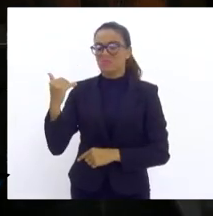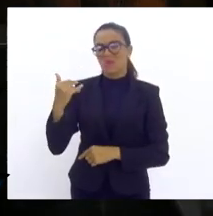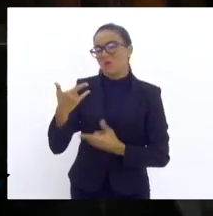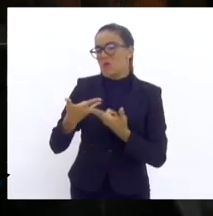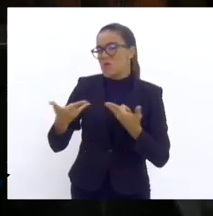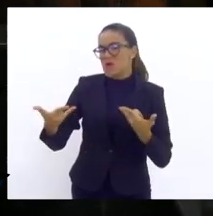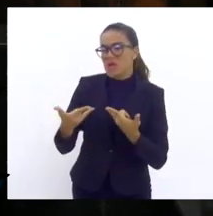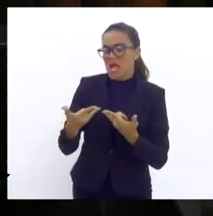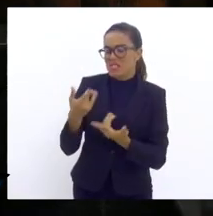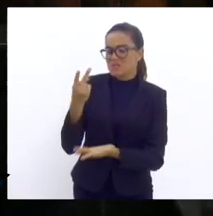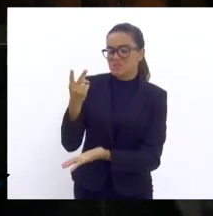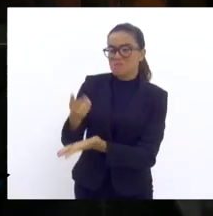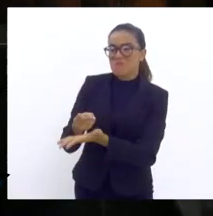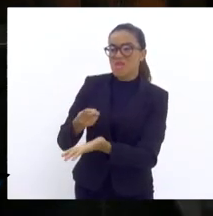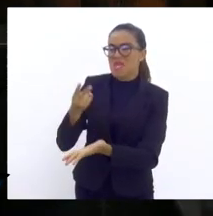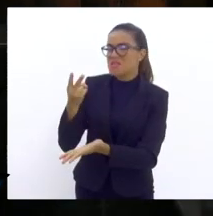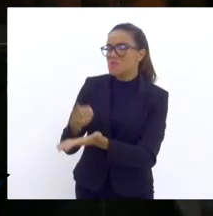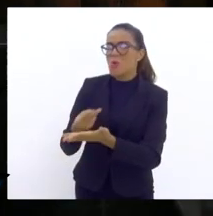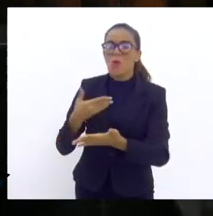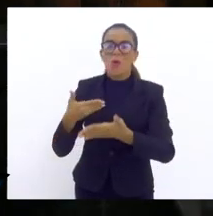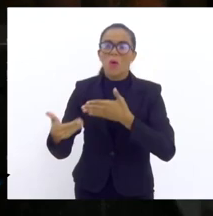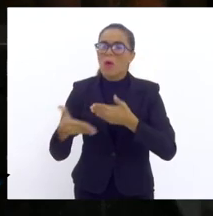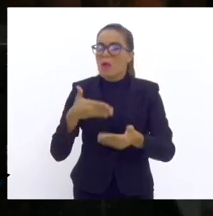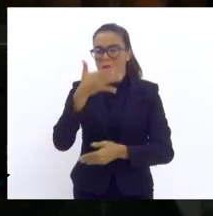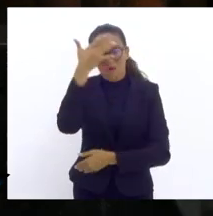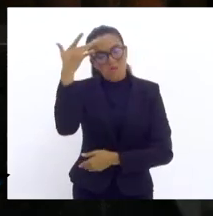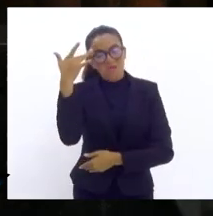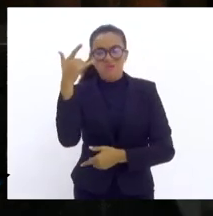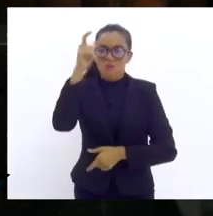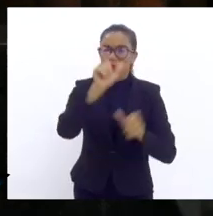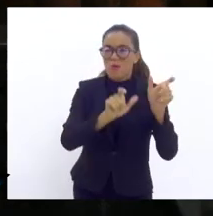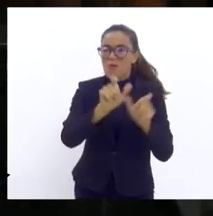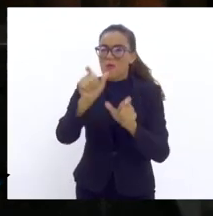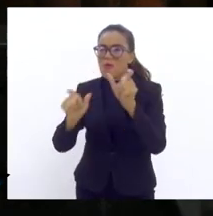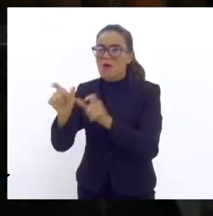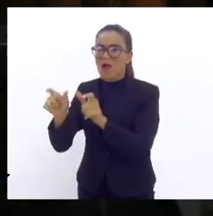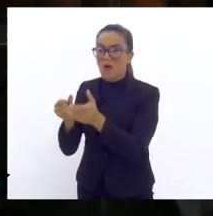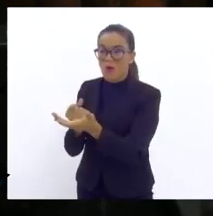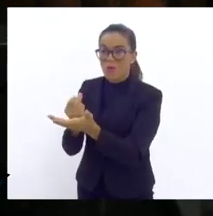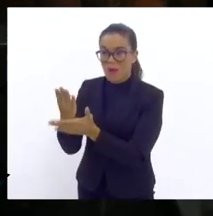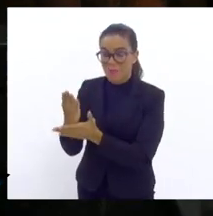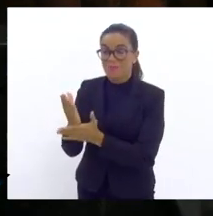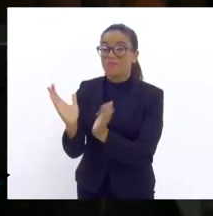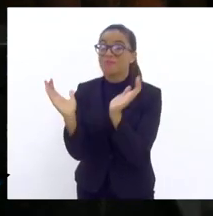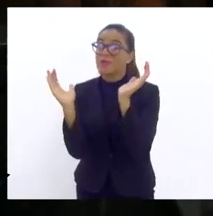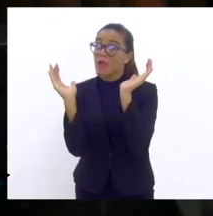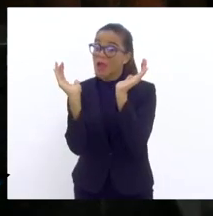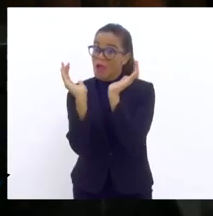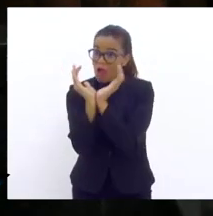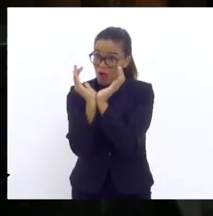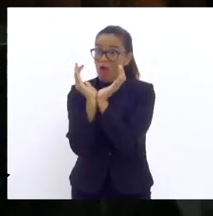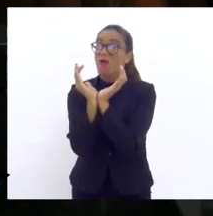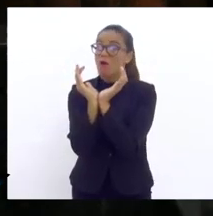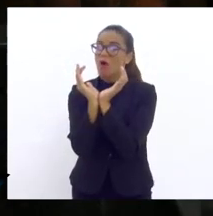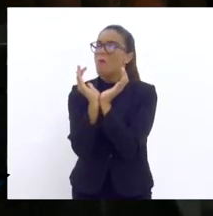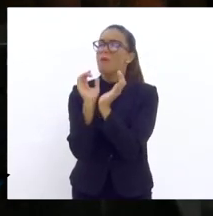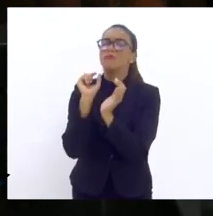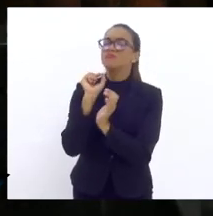possível a qualquer um do povo. A Copa do Mundo, infelizmente,